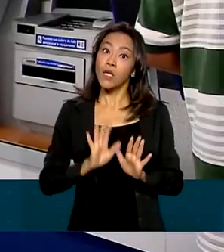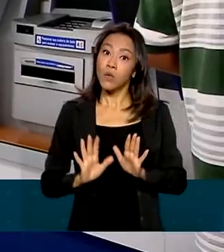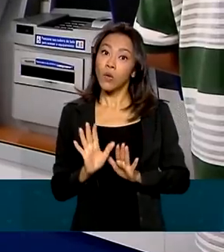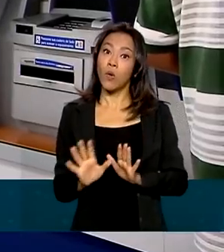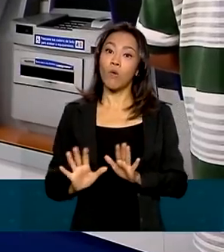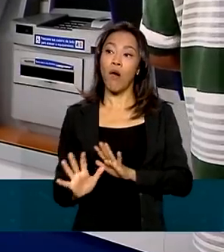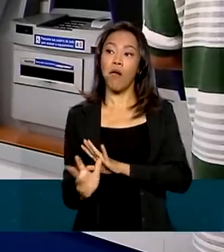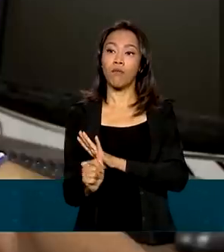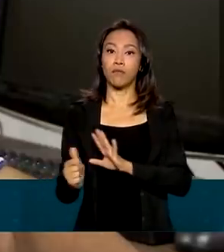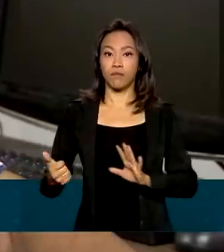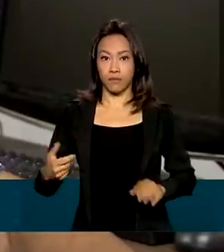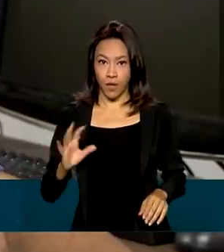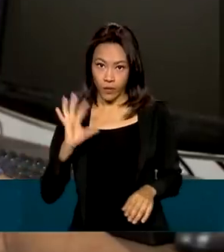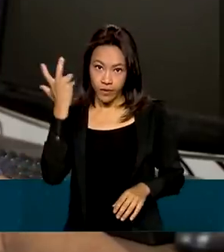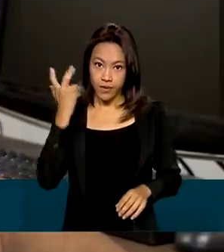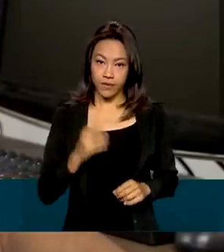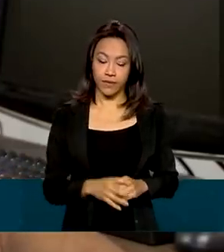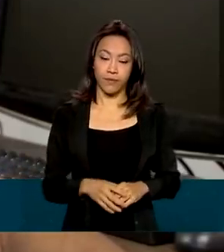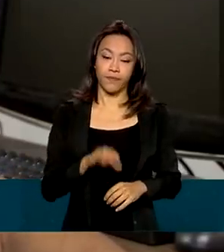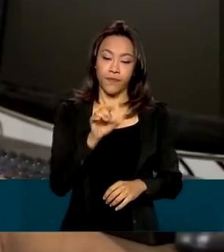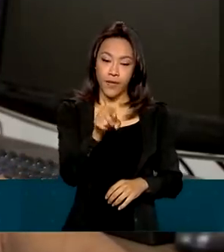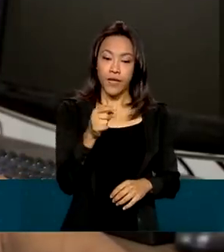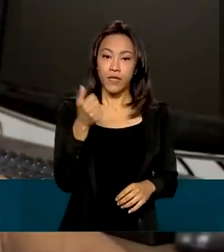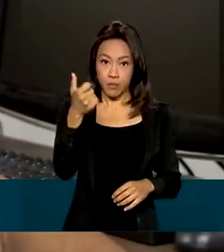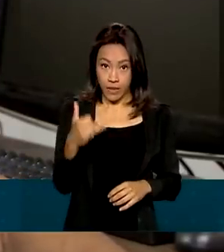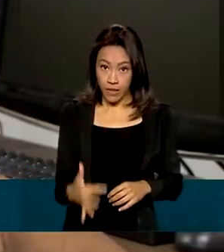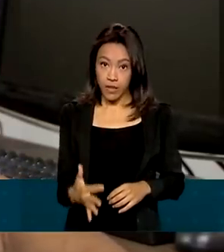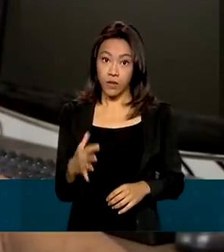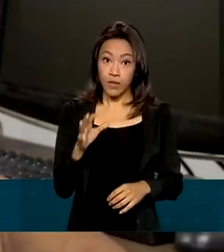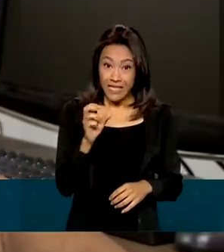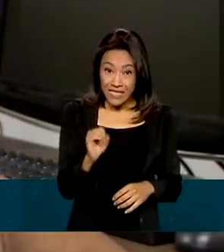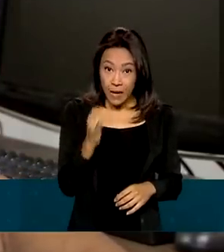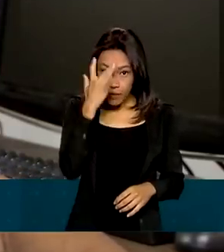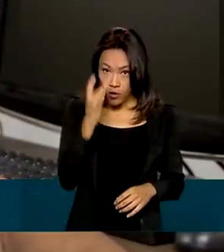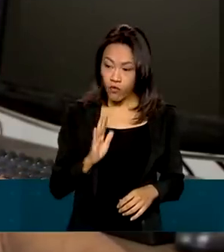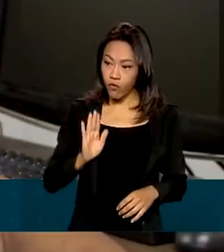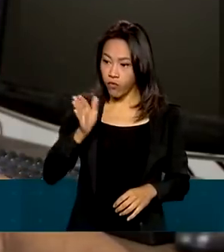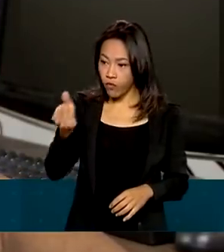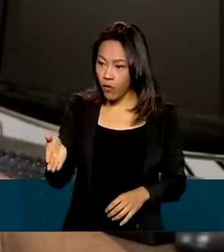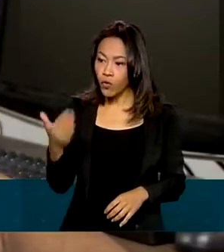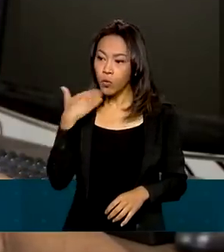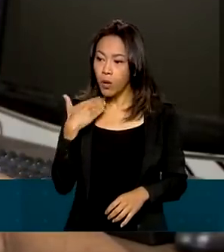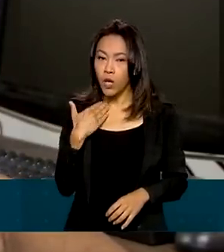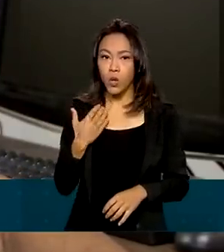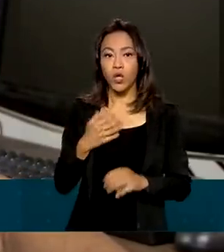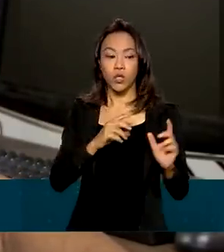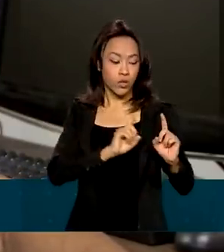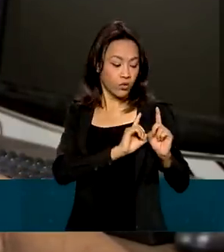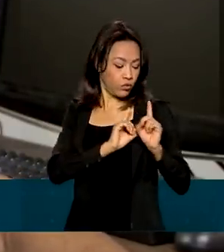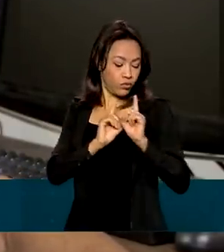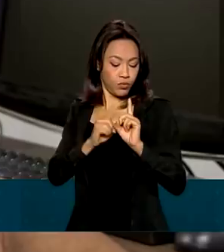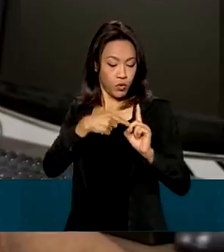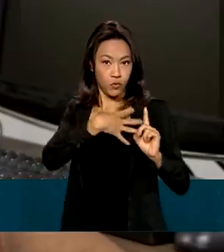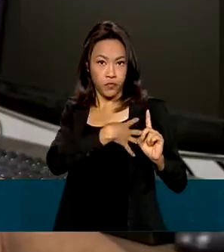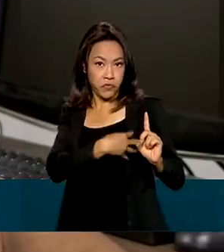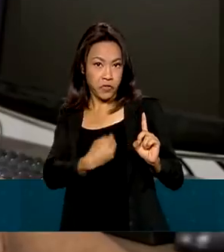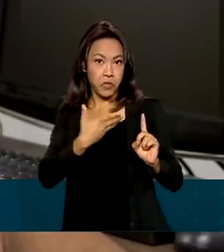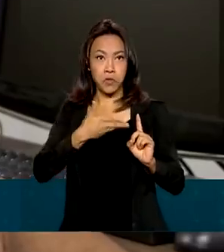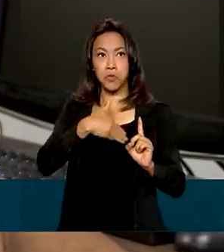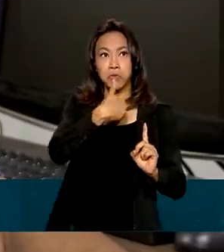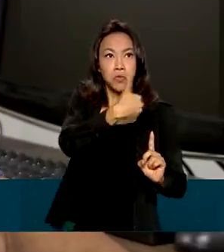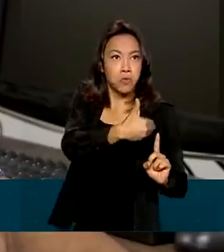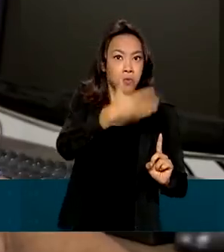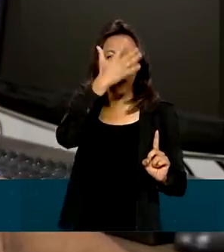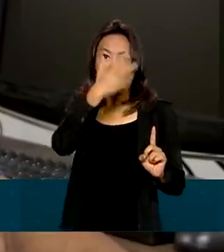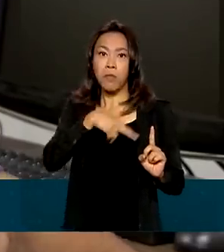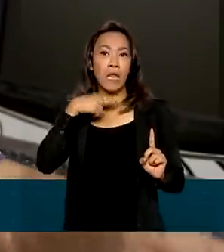tipo de situação. A gente recomenda que quando ele for receber no banco, ele vá acompanhado de um filho, ou de